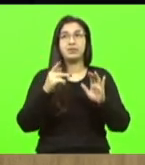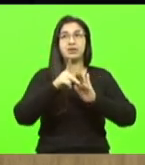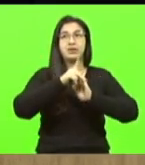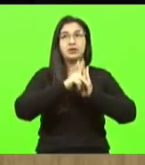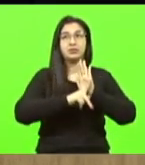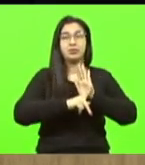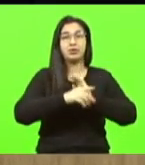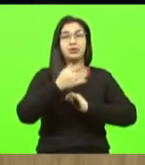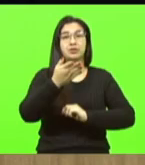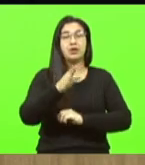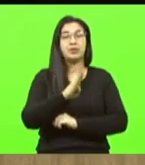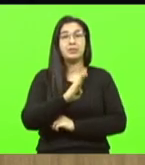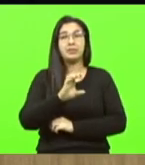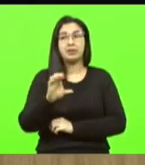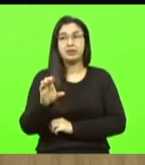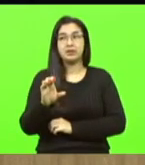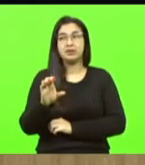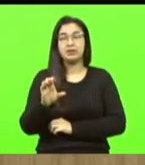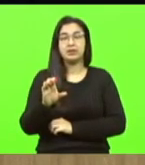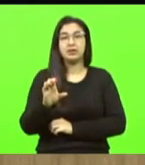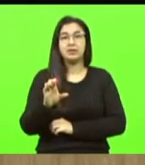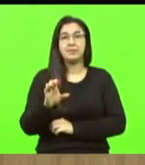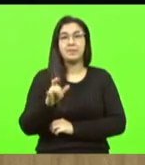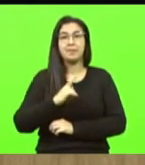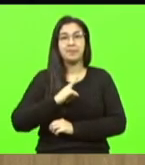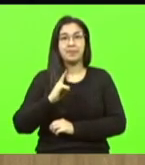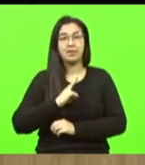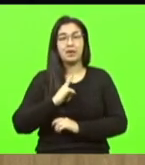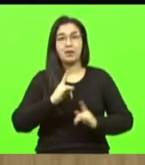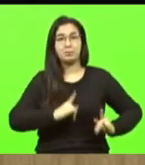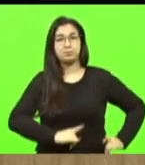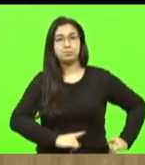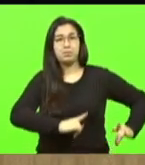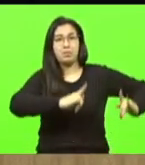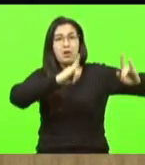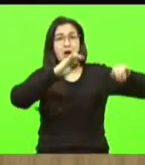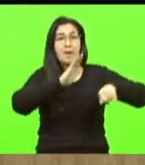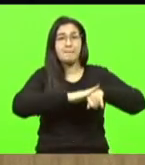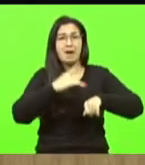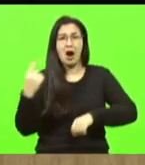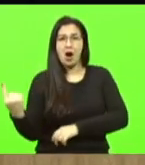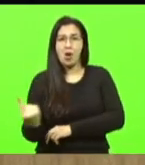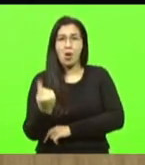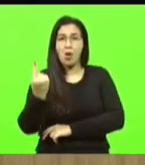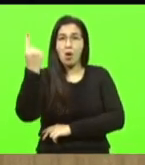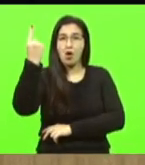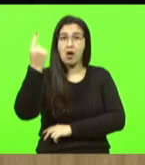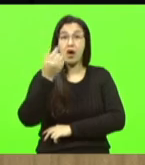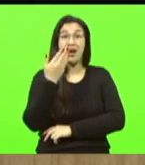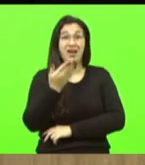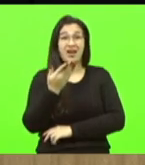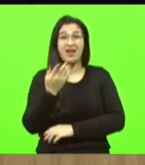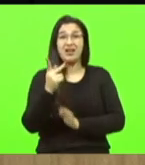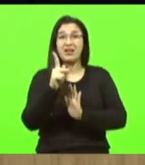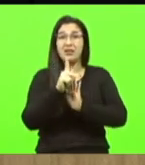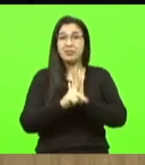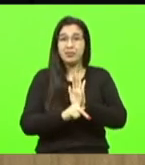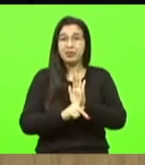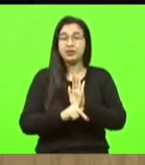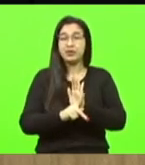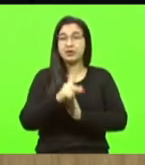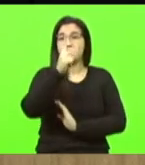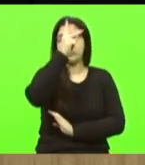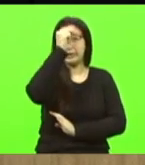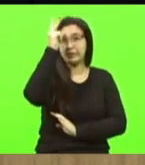lá em Balmeora e Camboriú de termos um prédio o maior prédio do mundo o projeto está passando pela prefeitura para